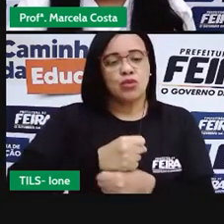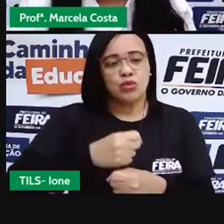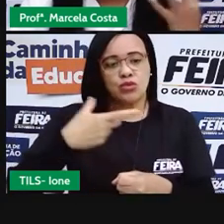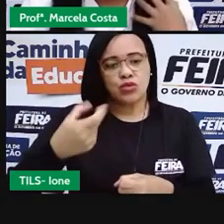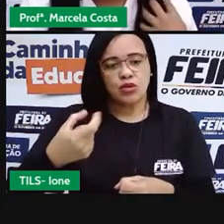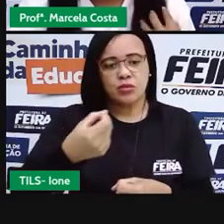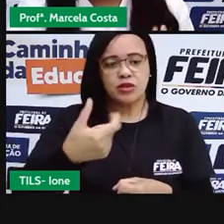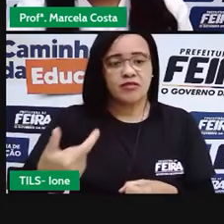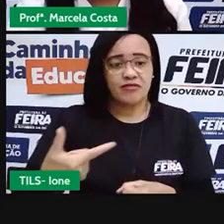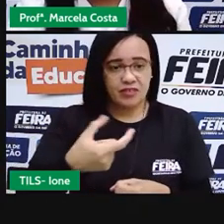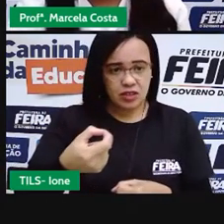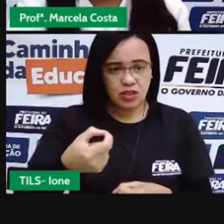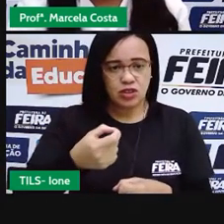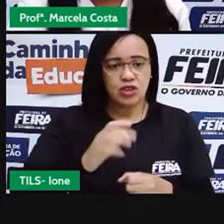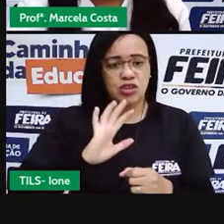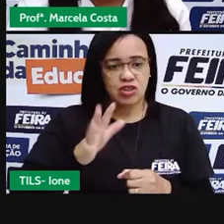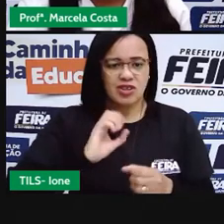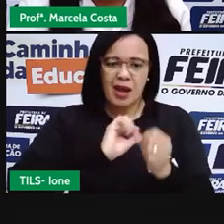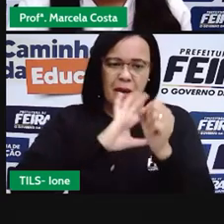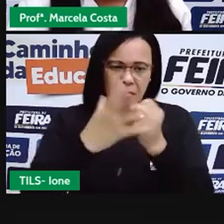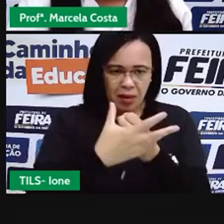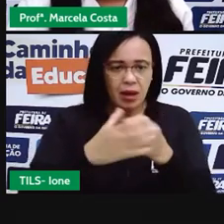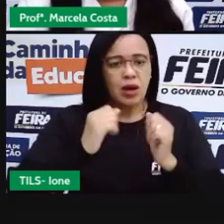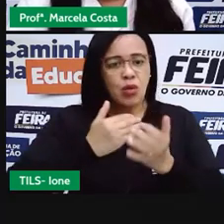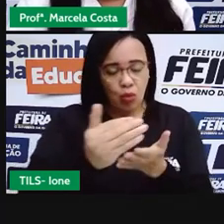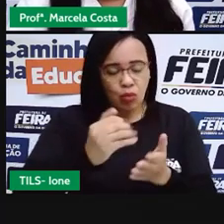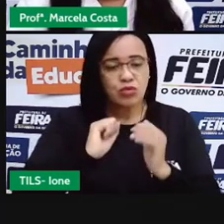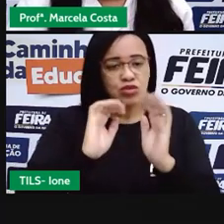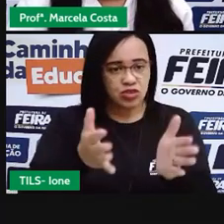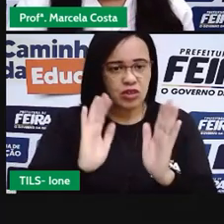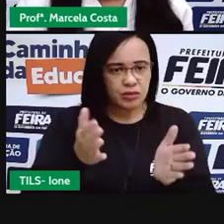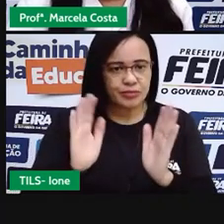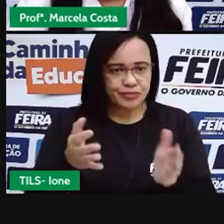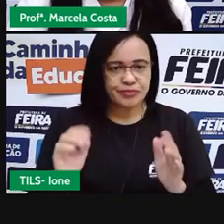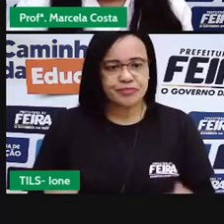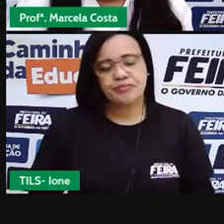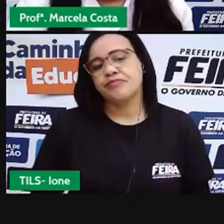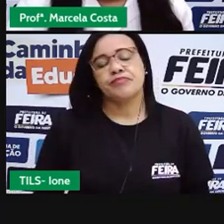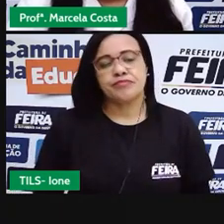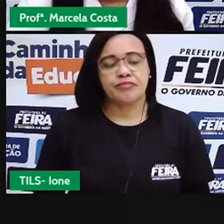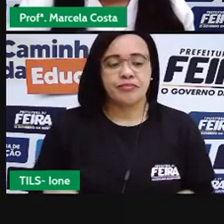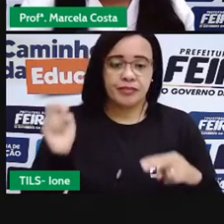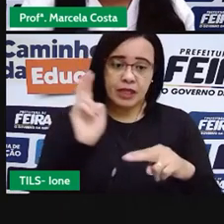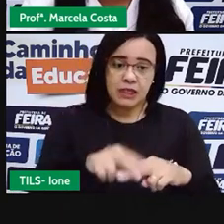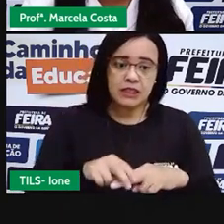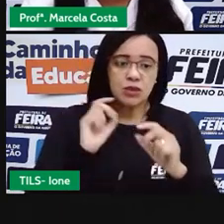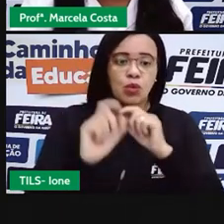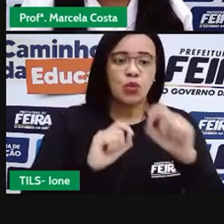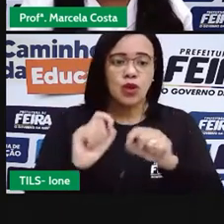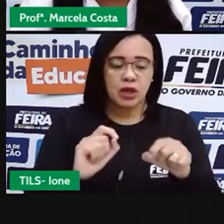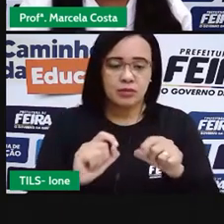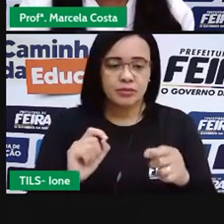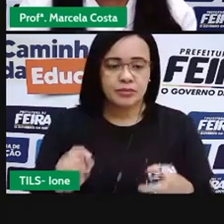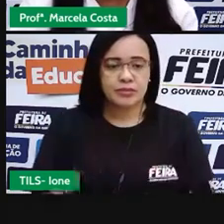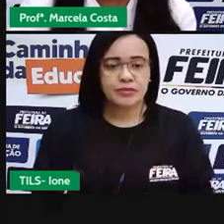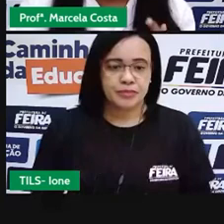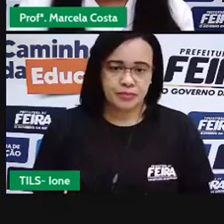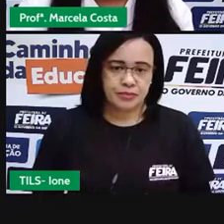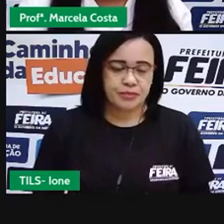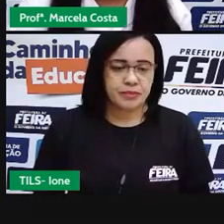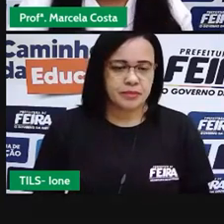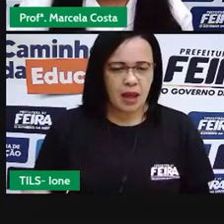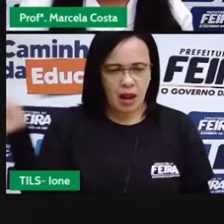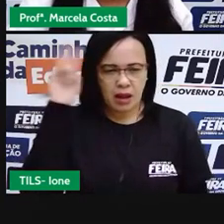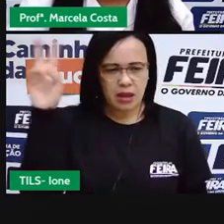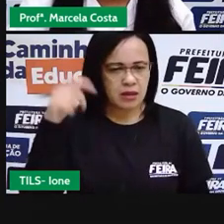estávamos vivendo a pandemia. E, por isso, não houve